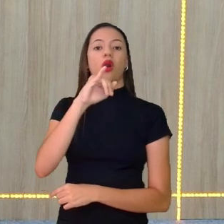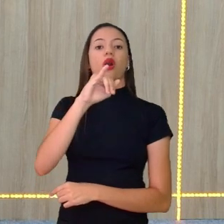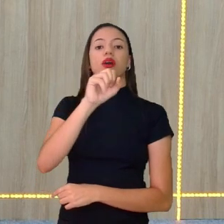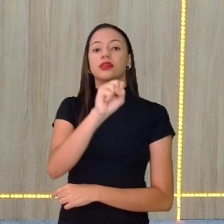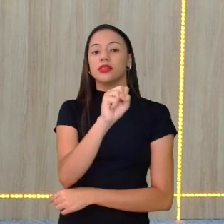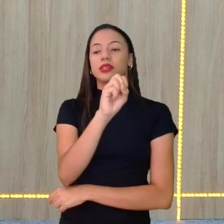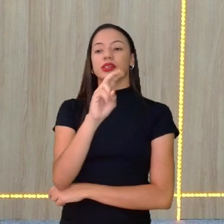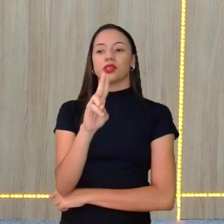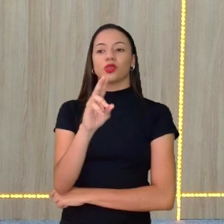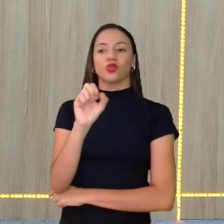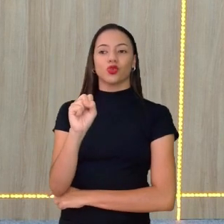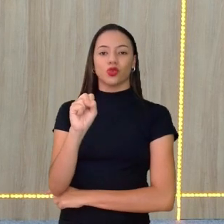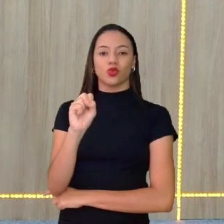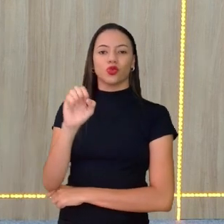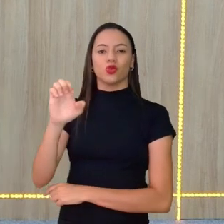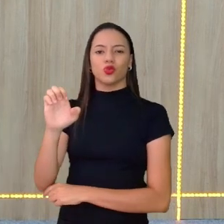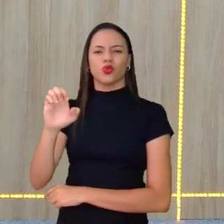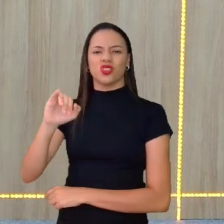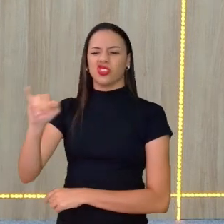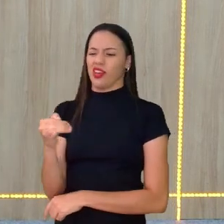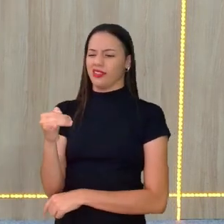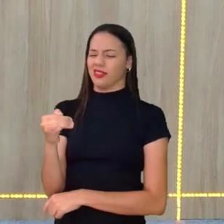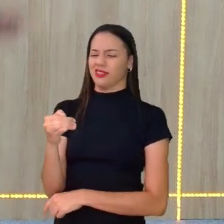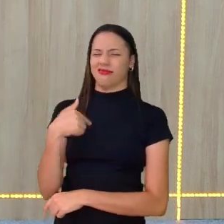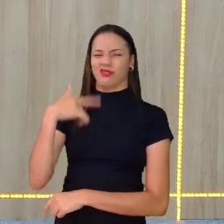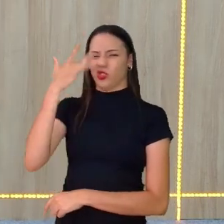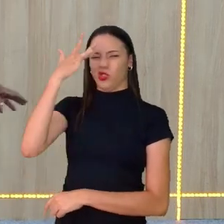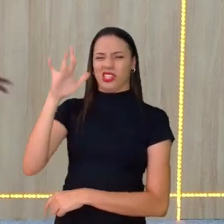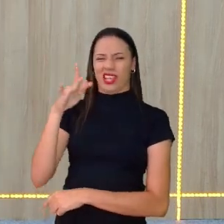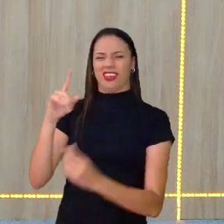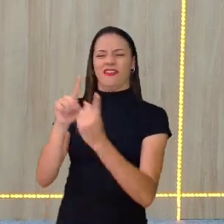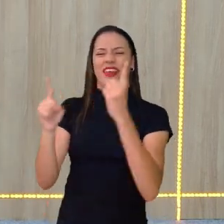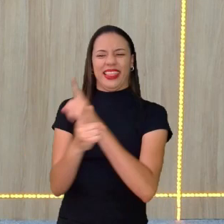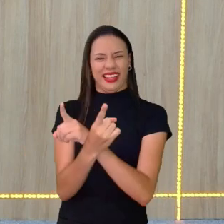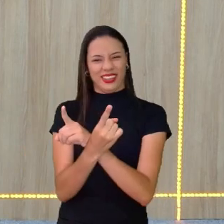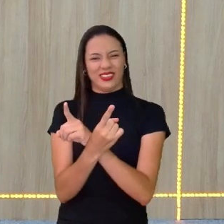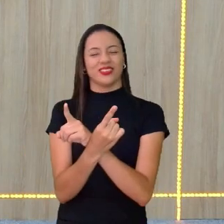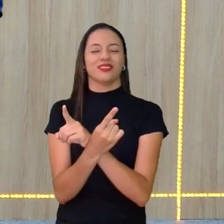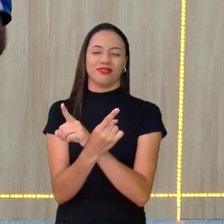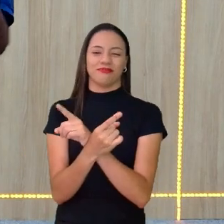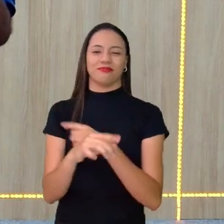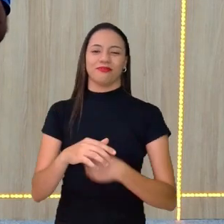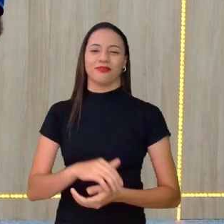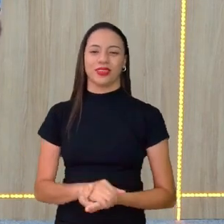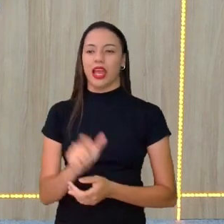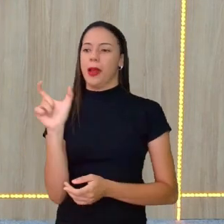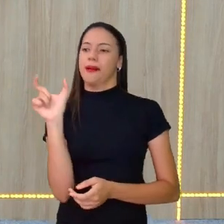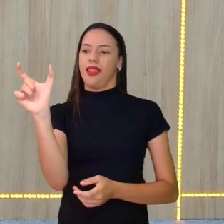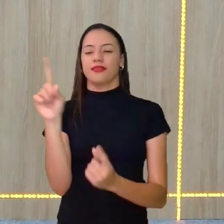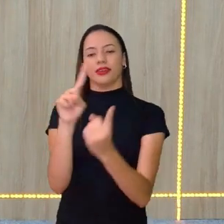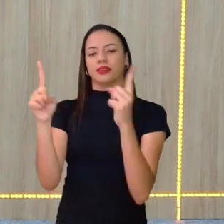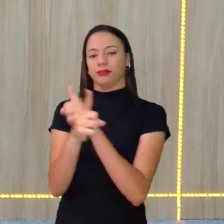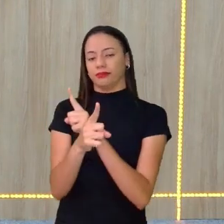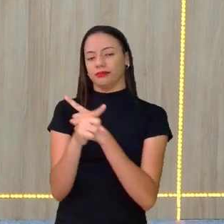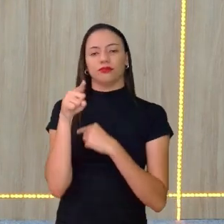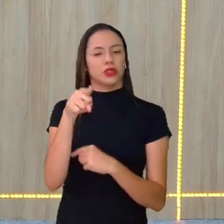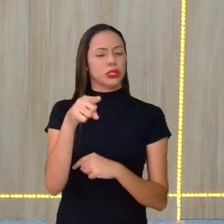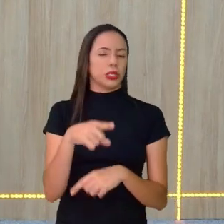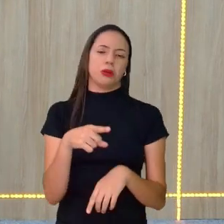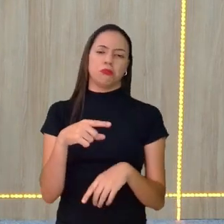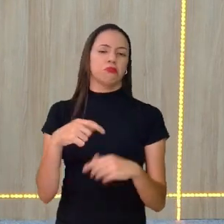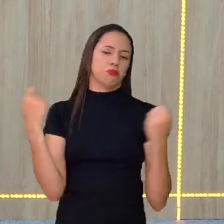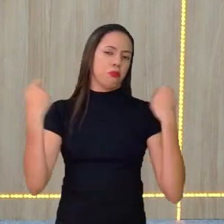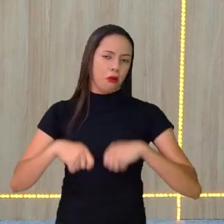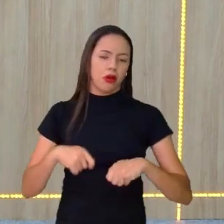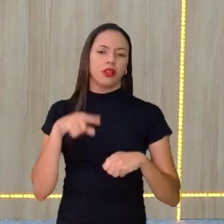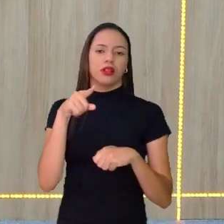Su-S, Su-S, sei lá, Su-S, invertido aí a palavra que dá aí. Então, você pode fazer aí